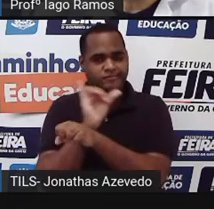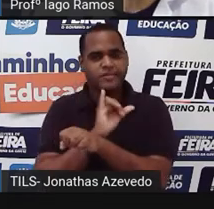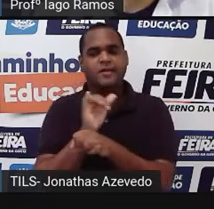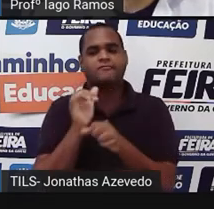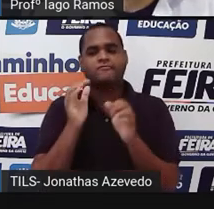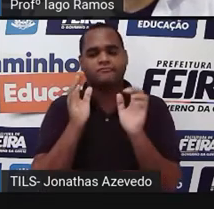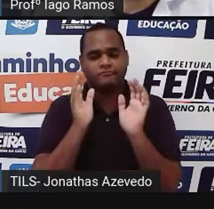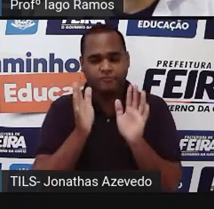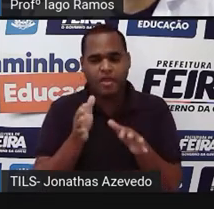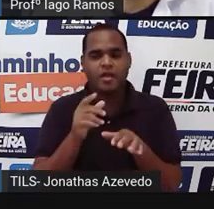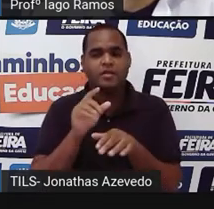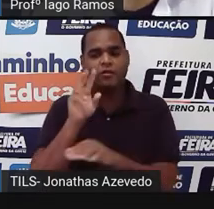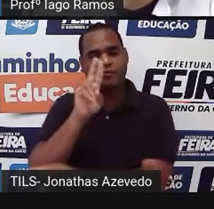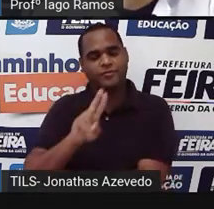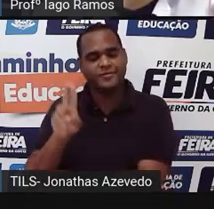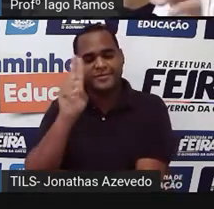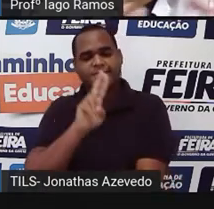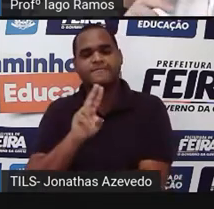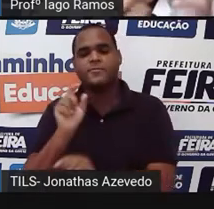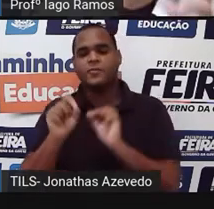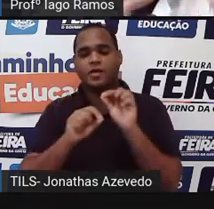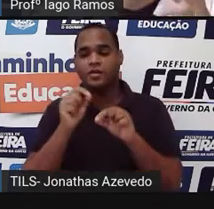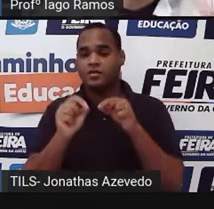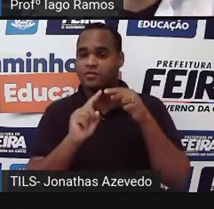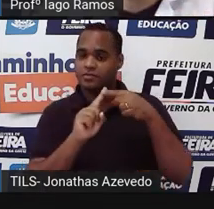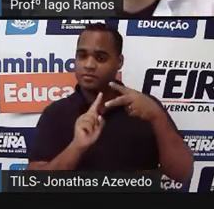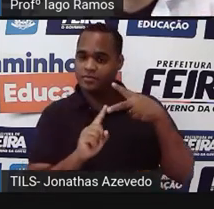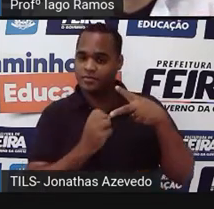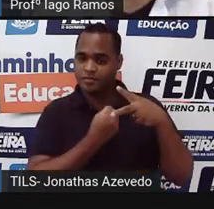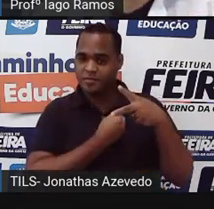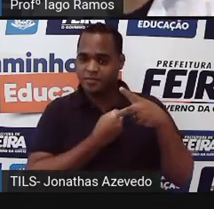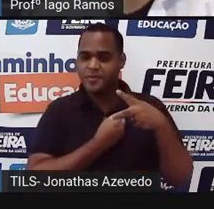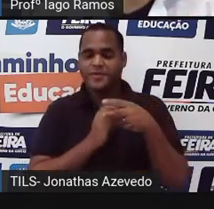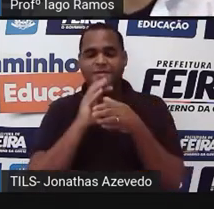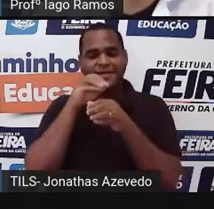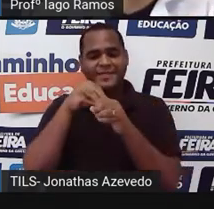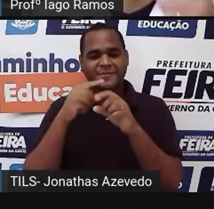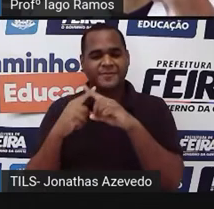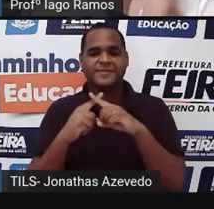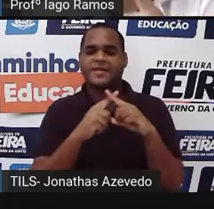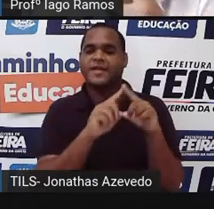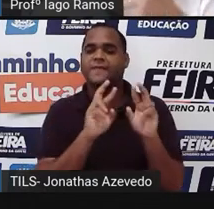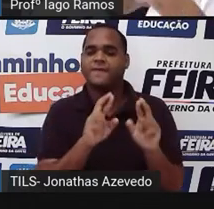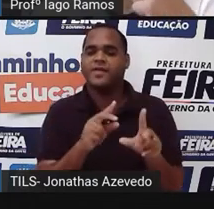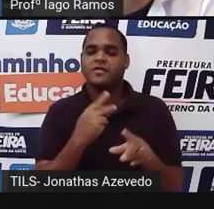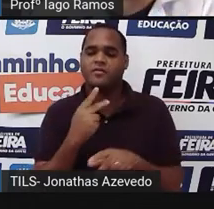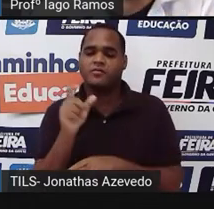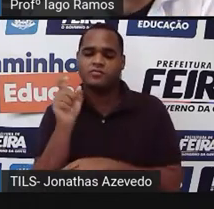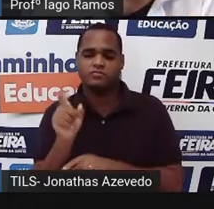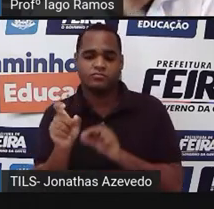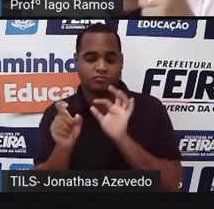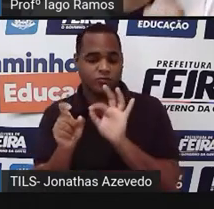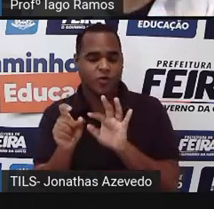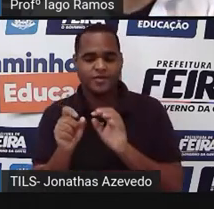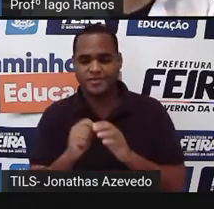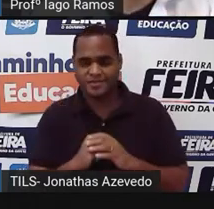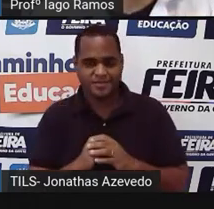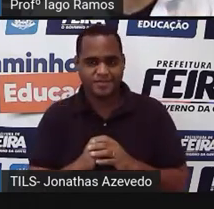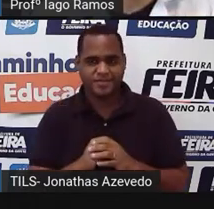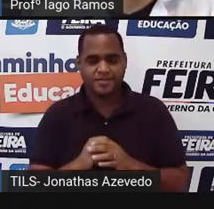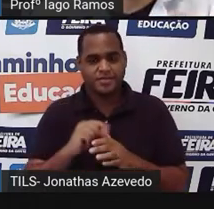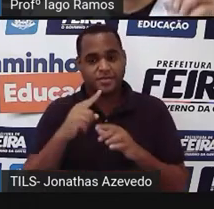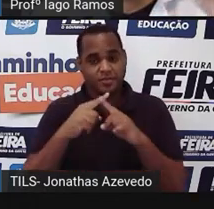a gente tá usando quando um dos números na multiplicação é o número de um algarismo só nessa